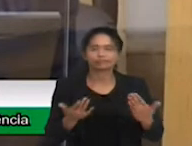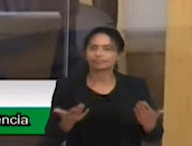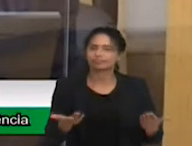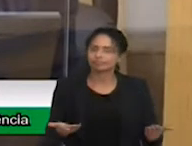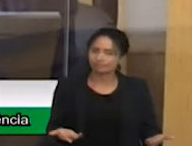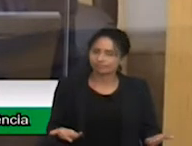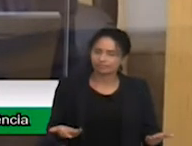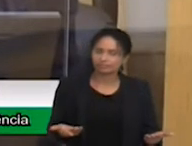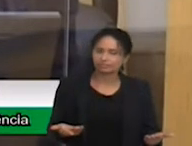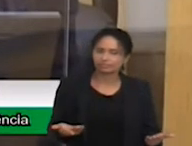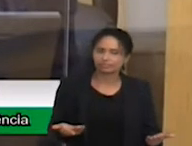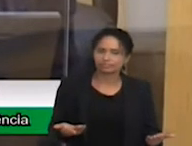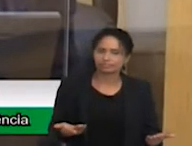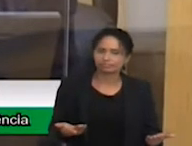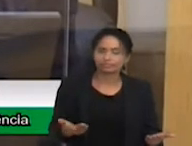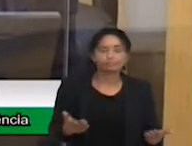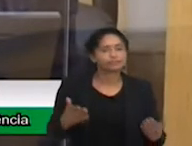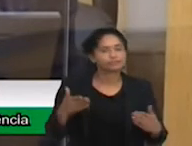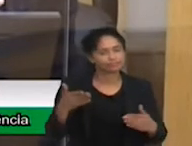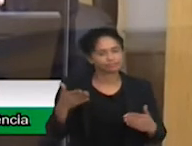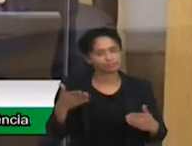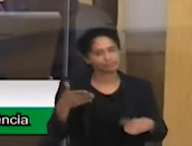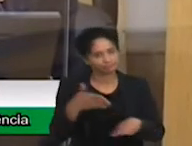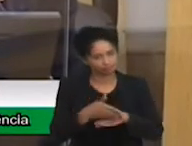que prestigiaram a audiência pública,